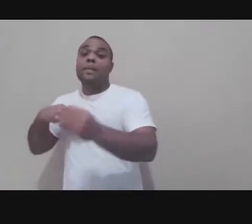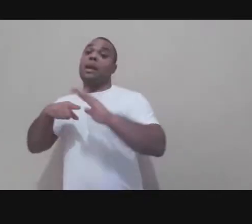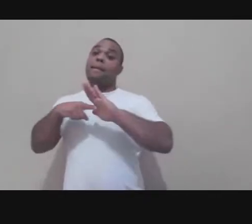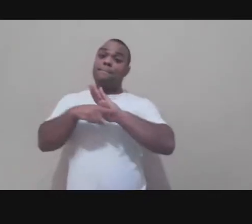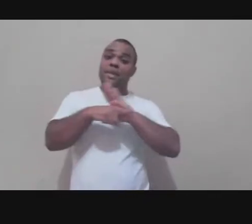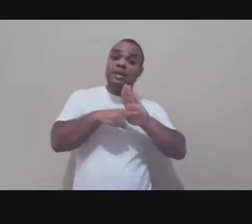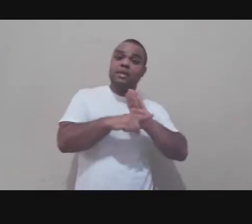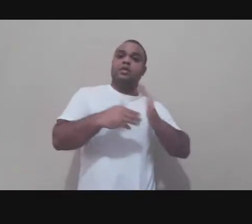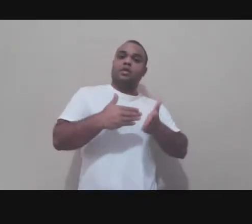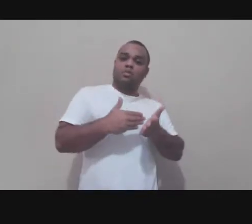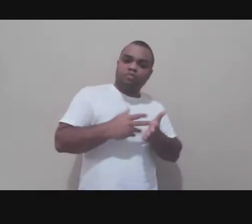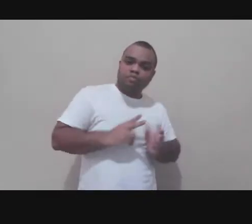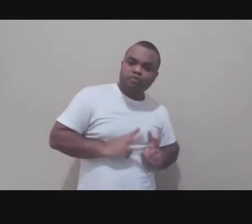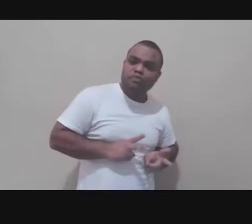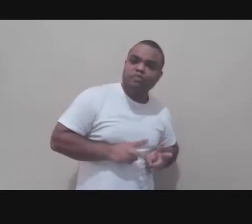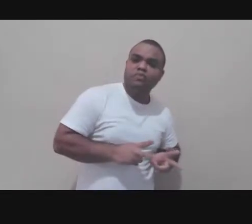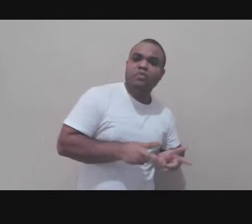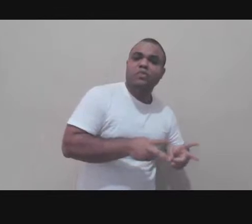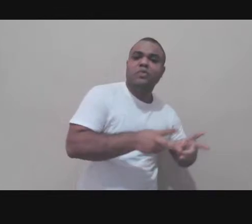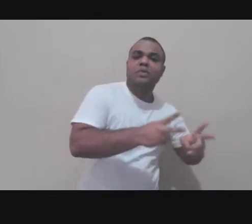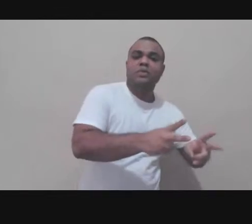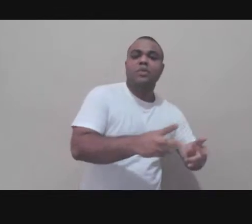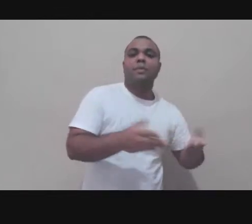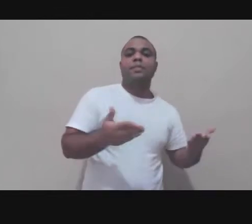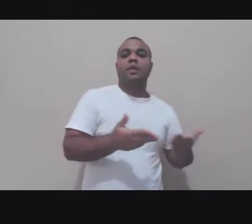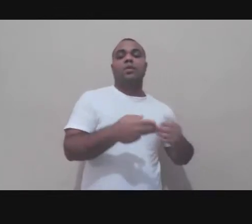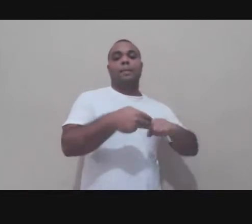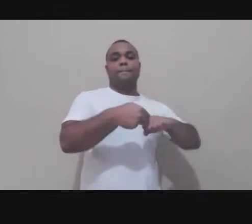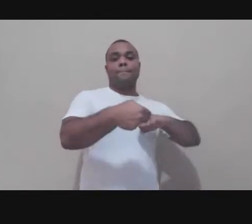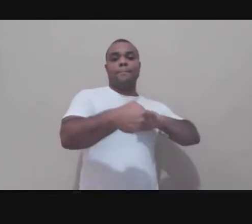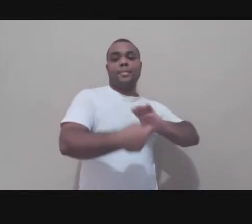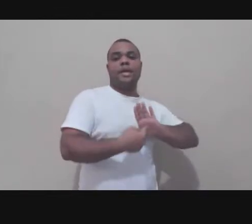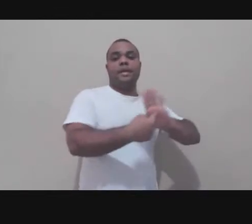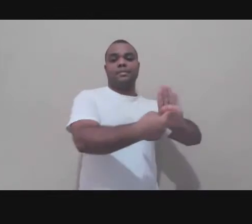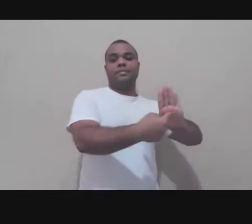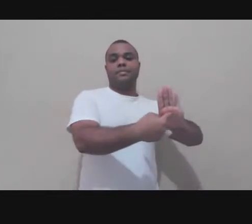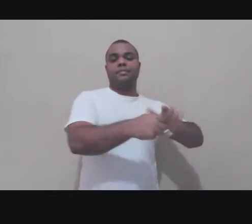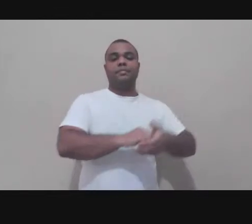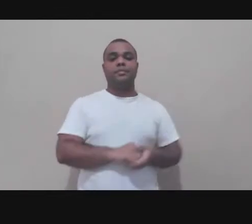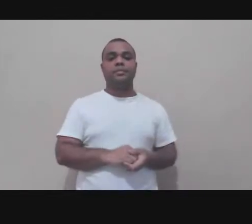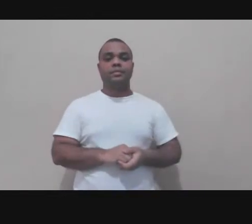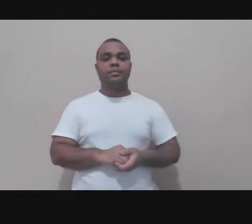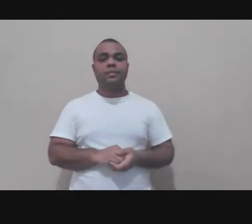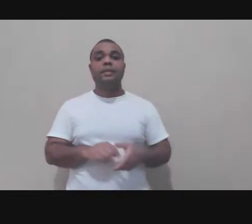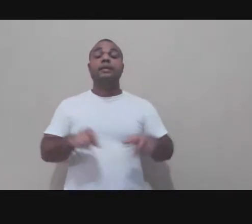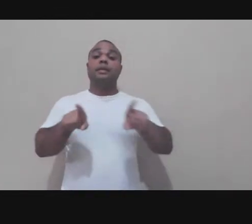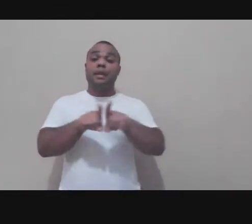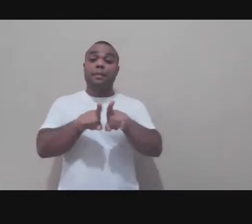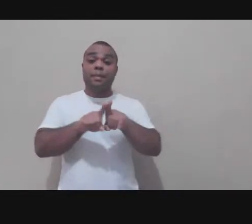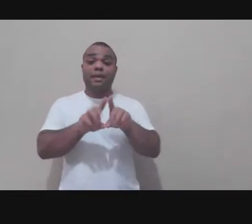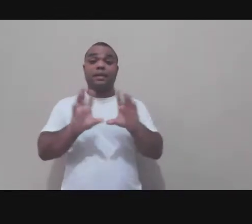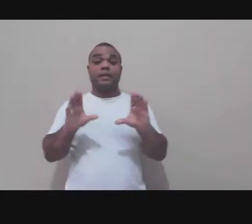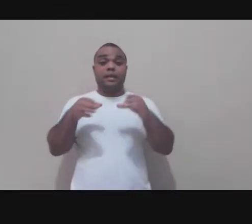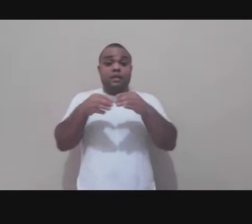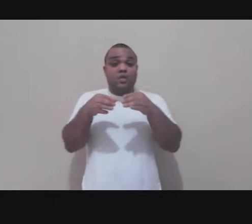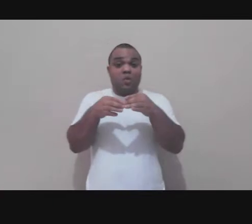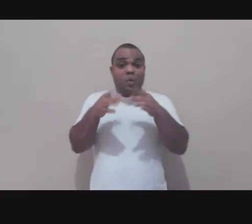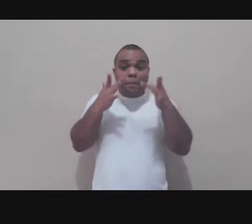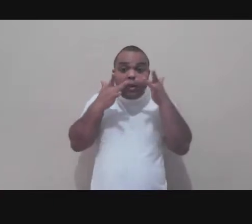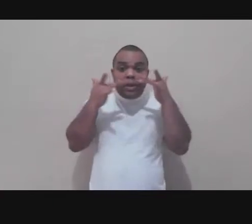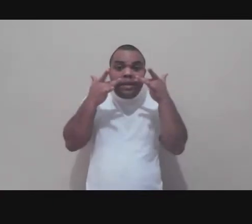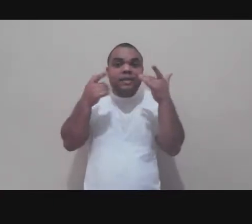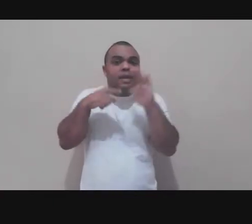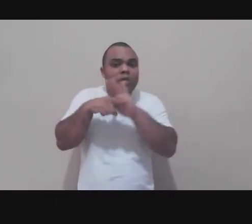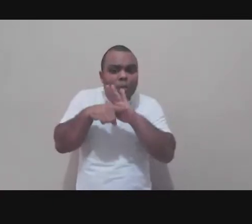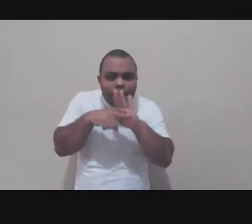forma da minha dissertação de mestrado que envolveu uma outra produção também da Royal Shakespeare Company chamada Hashtag Dream 40